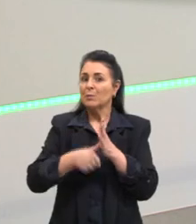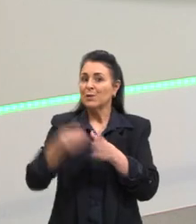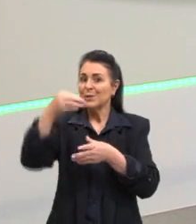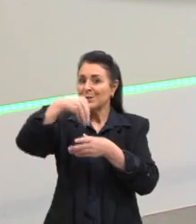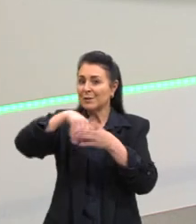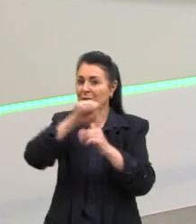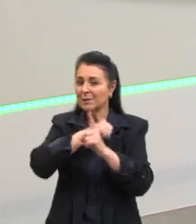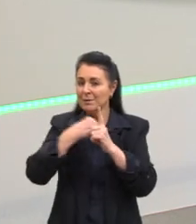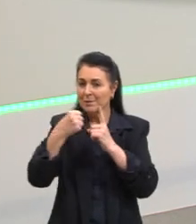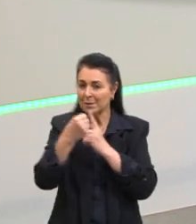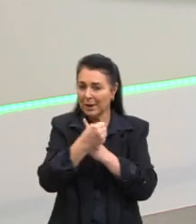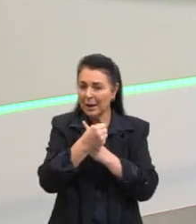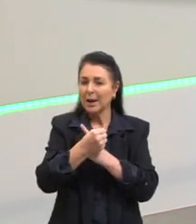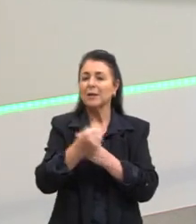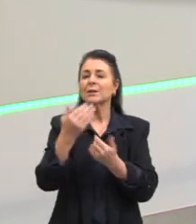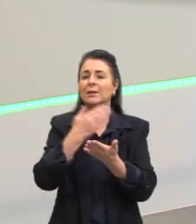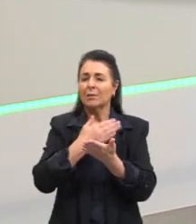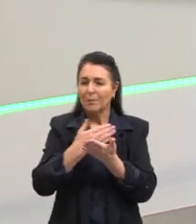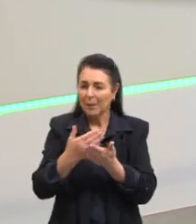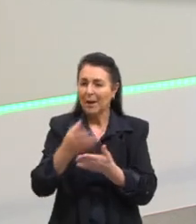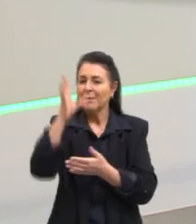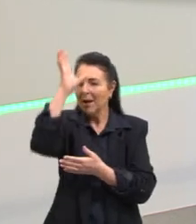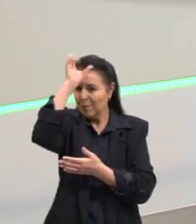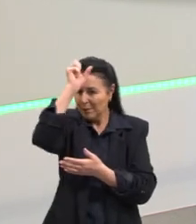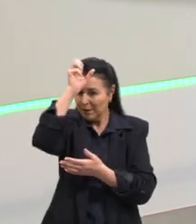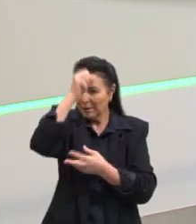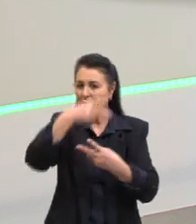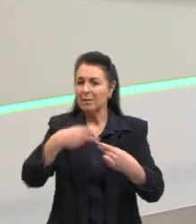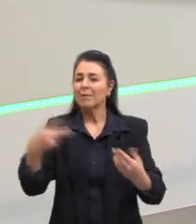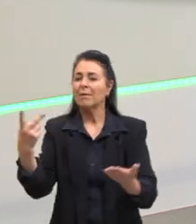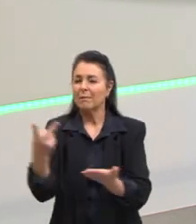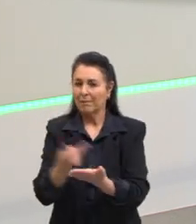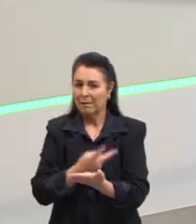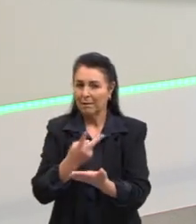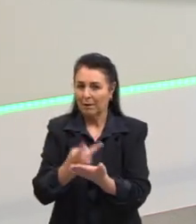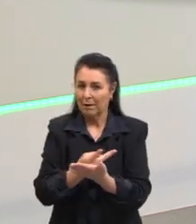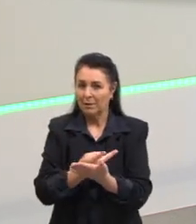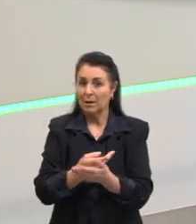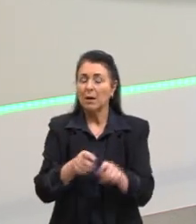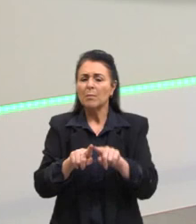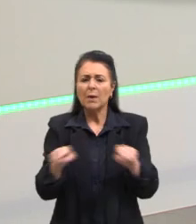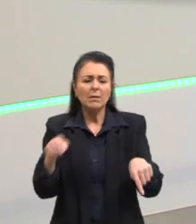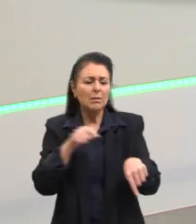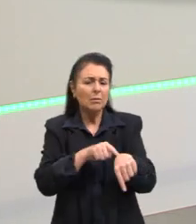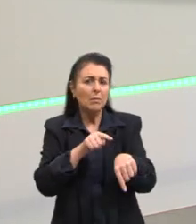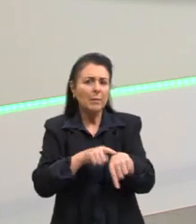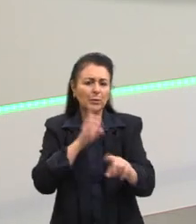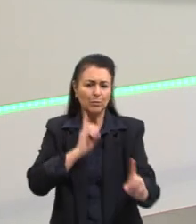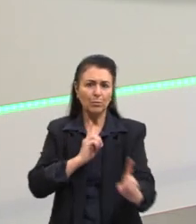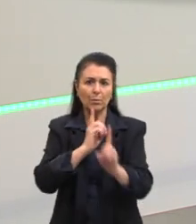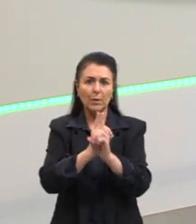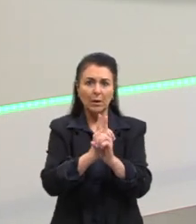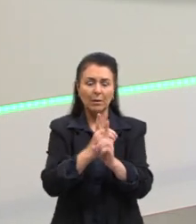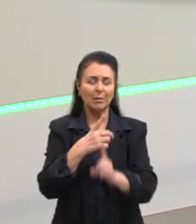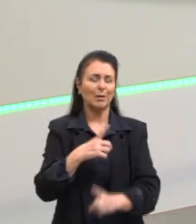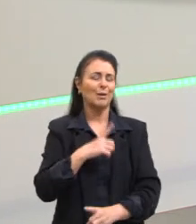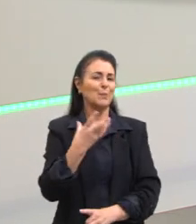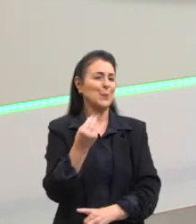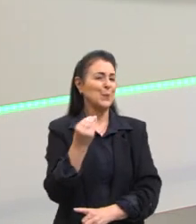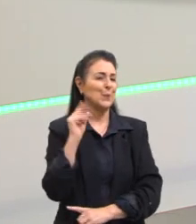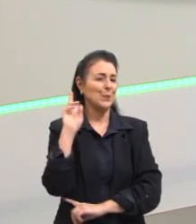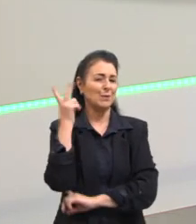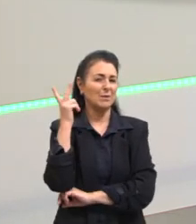Mais ou menos isso que aconteceu aqui, durante esse momento de descobrimento. Temos muita história aí no meio,